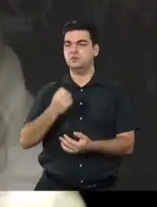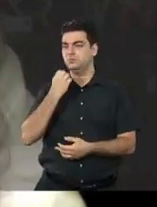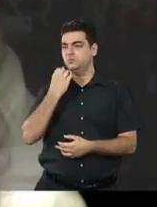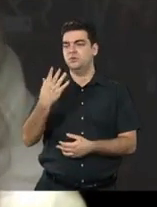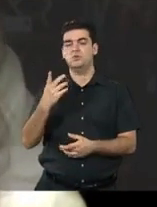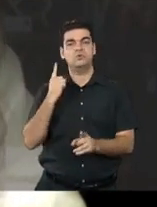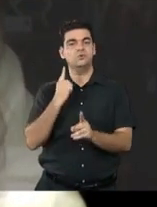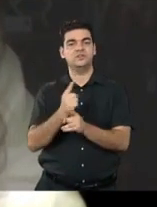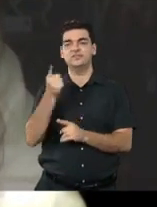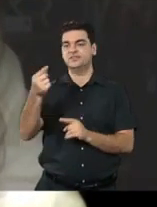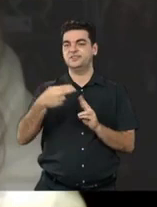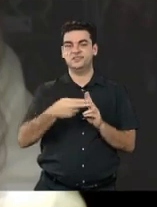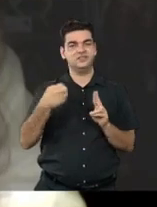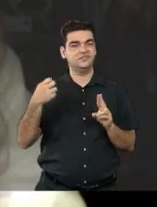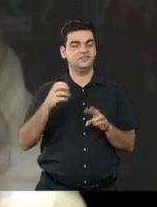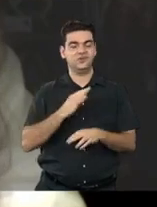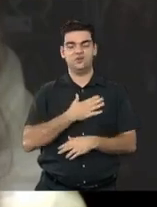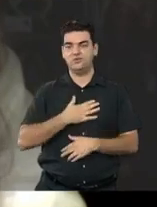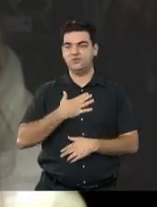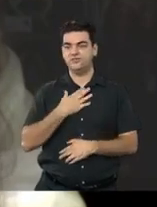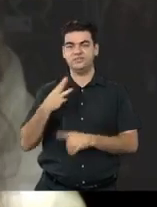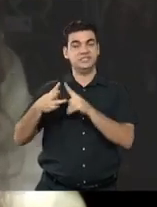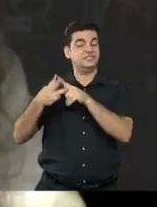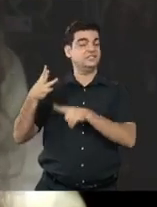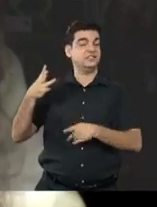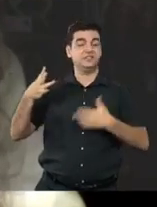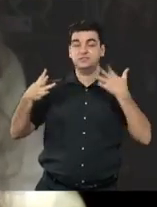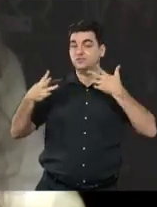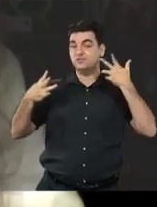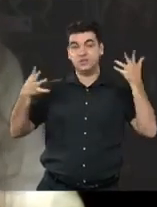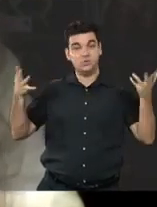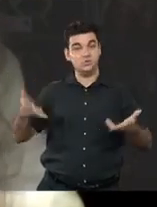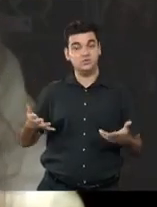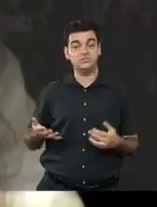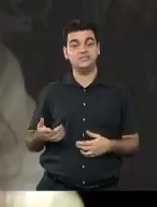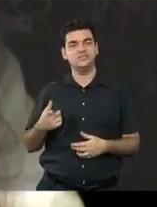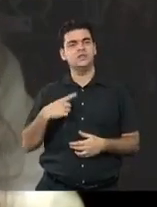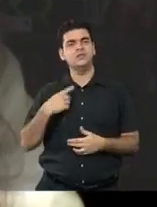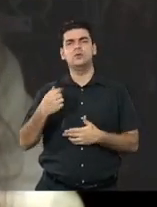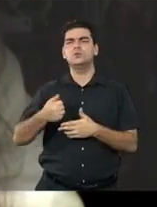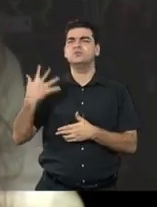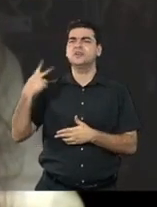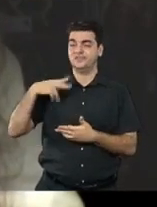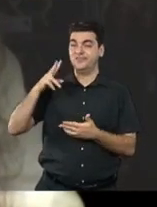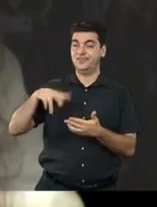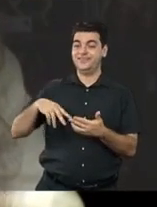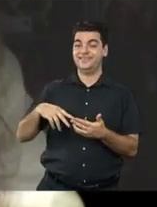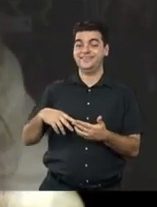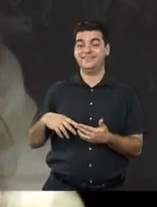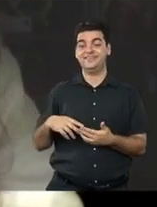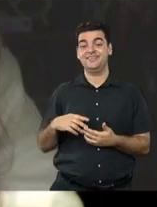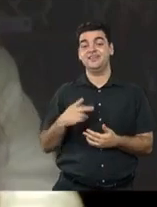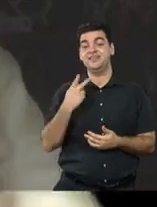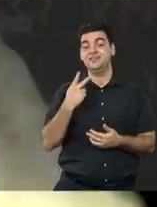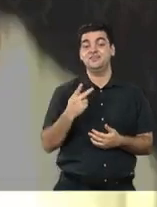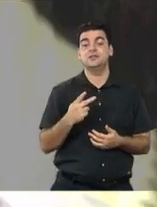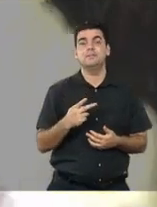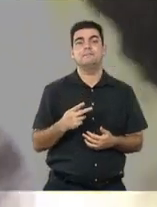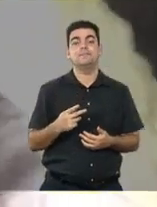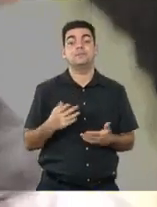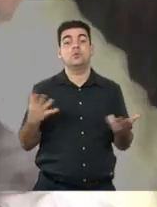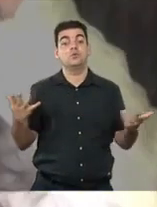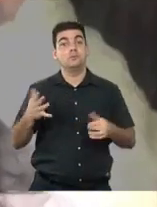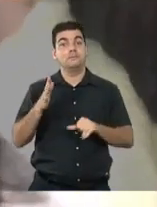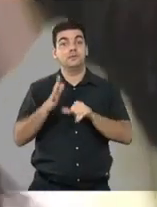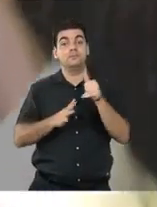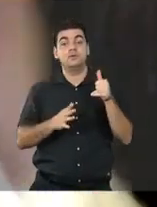ancestralidade, o mesmo com a Duda, o mesmo com a Luísa, e até tem um comentário interessante aqui, engraçado, a Érica, ela fala assim, o